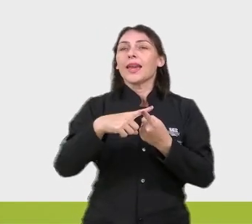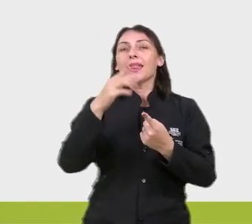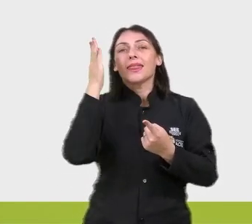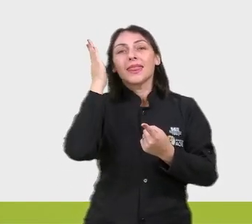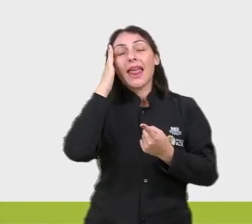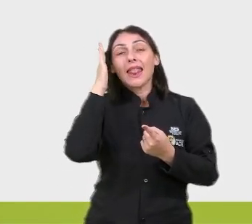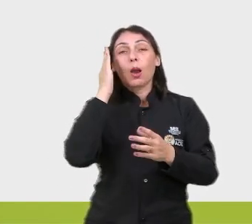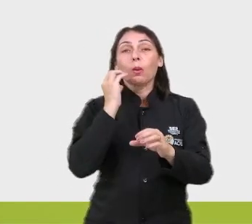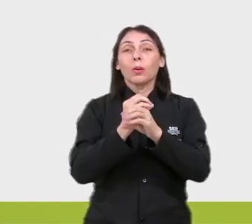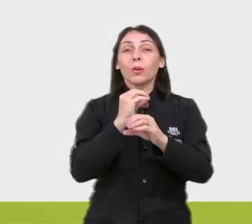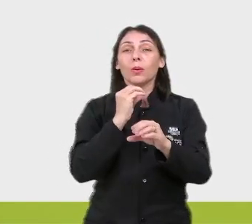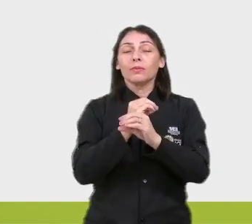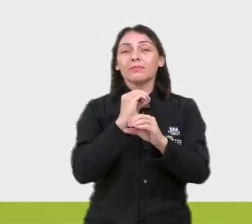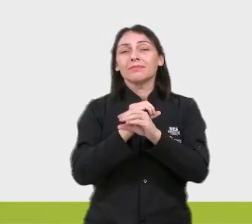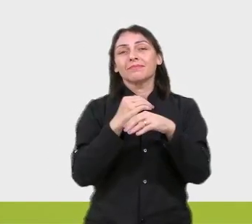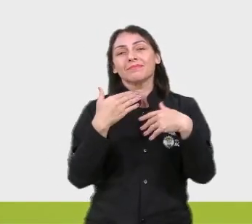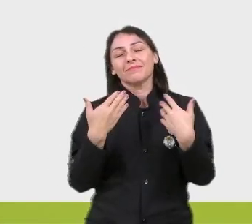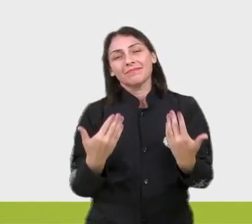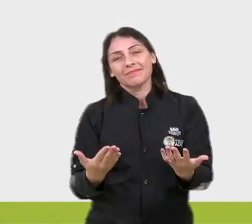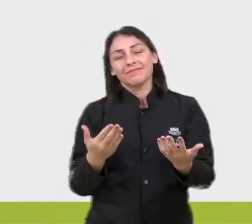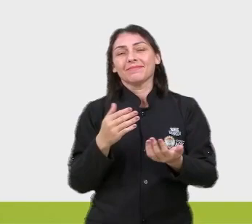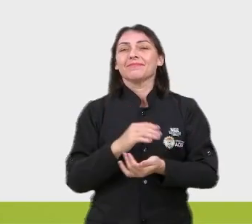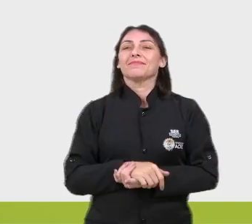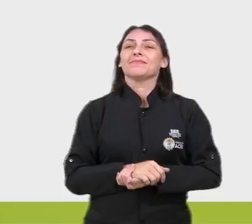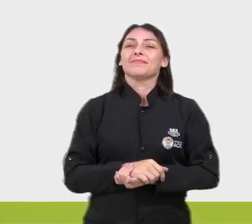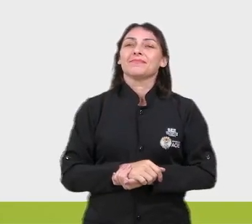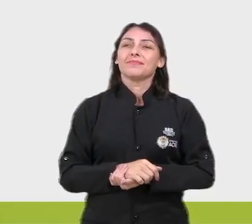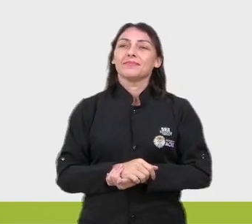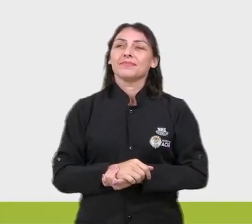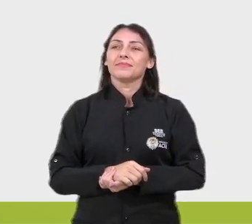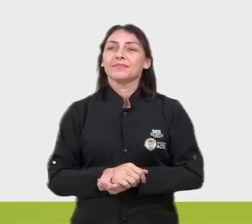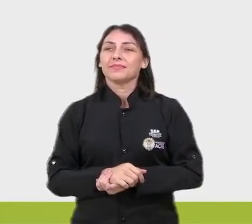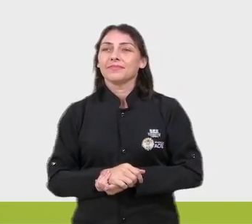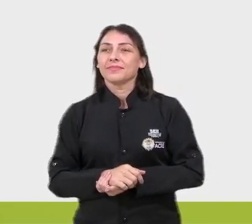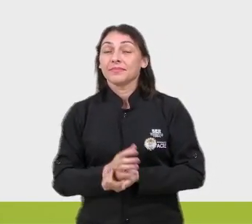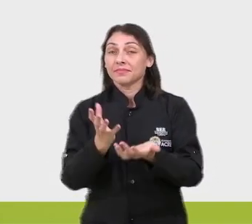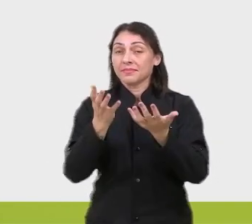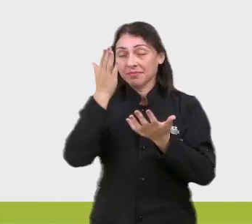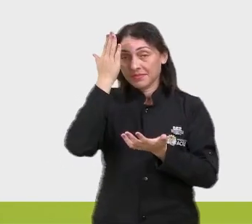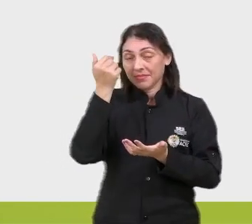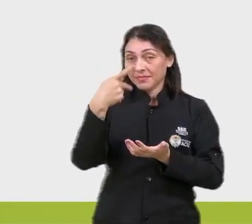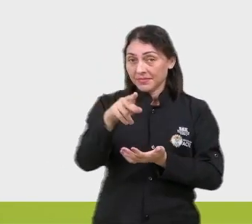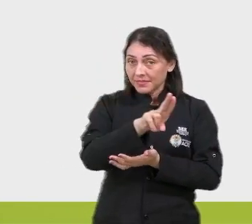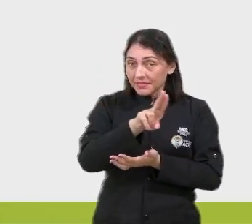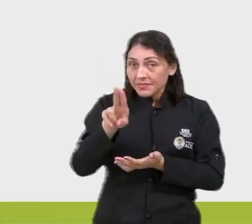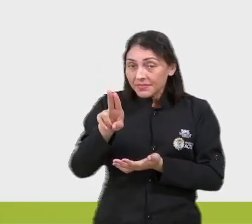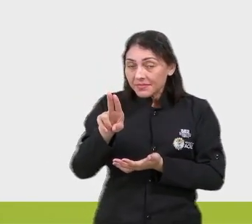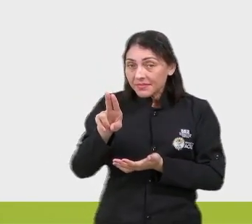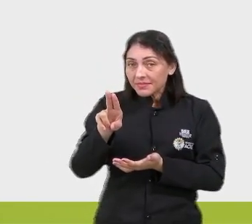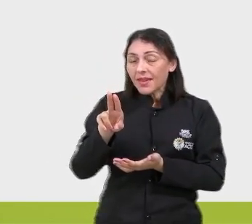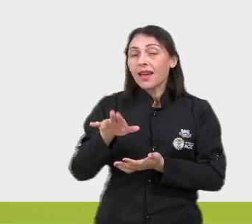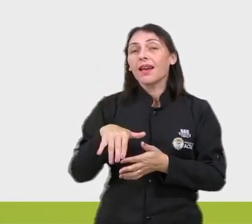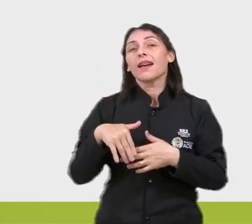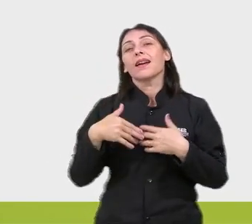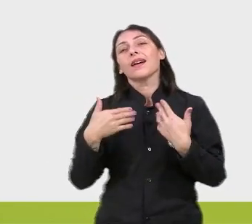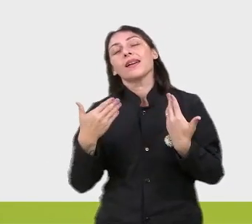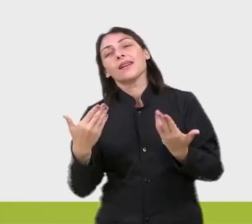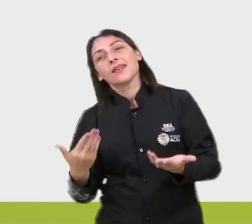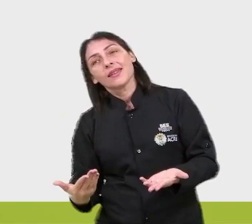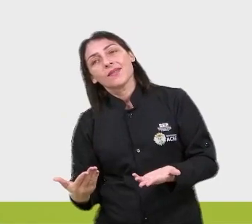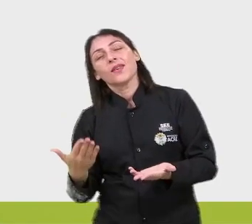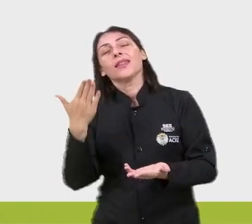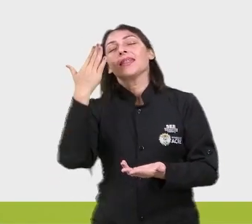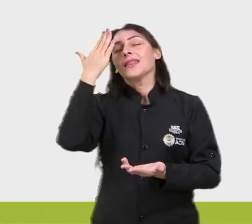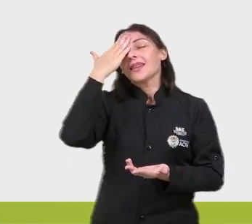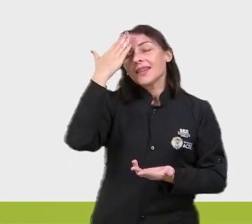entendeu isso como uma afirmação. Seu nome lindo, né? Quero saber seu nome. Aí ele